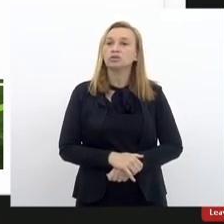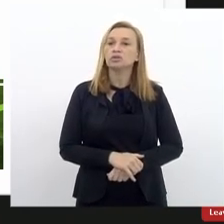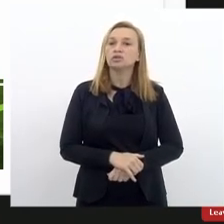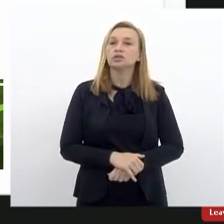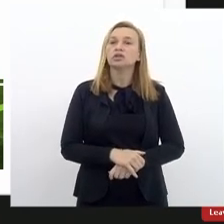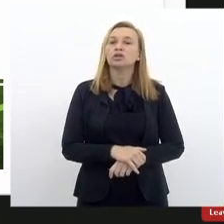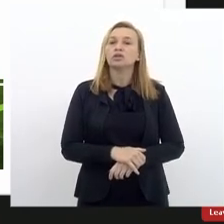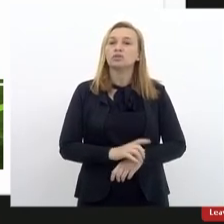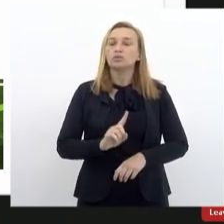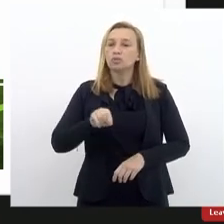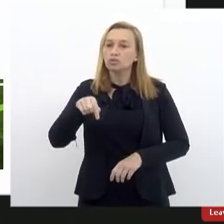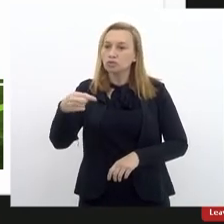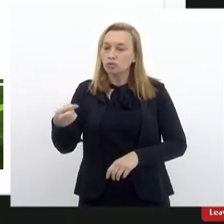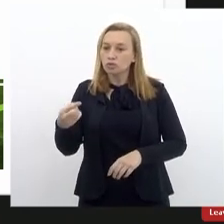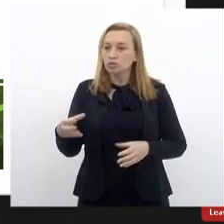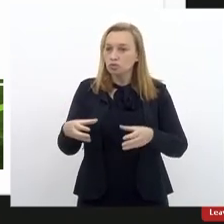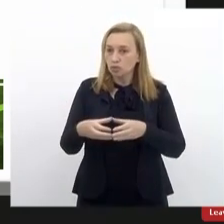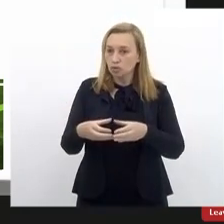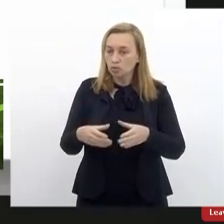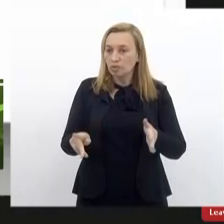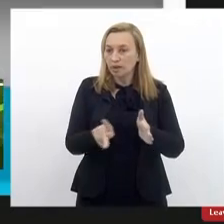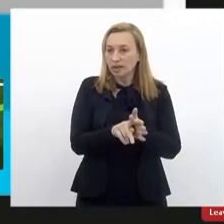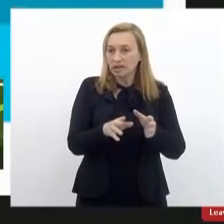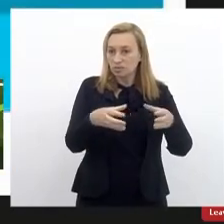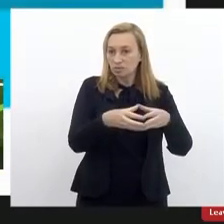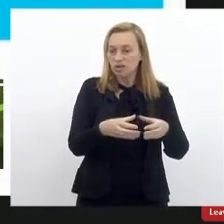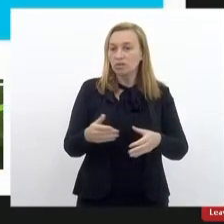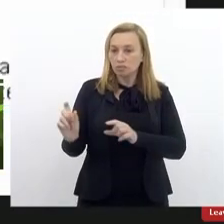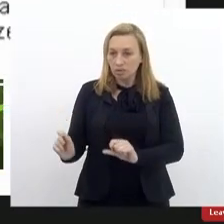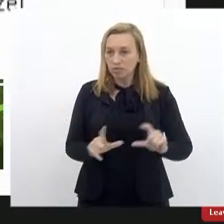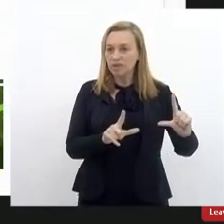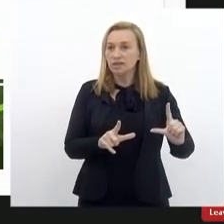integrantes da comissão. Pode passar, por gentileza.